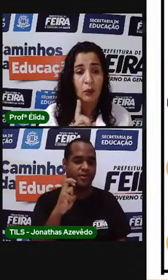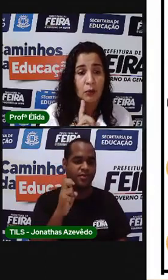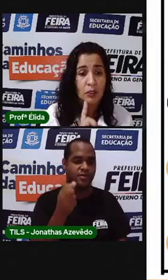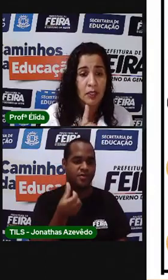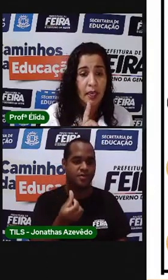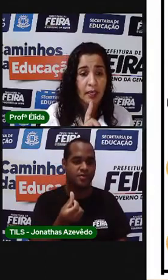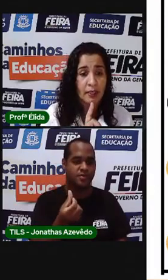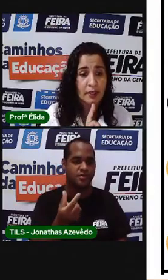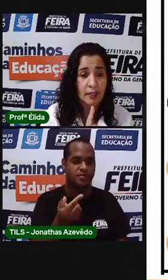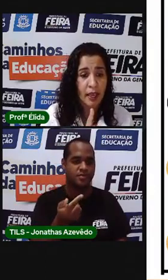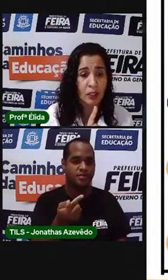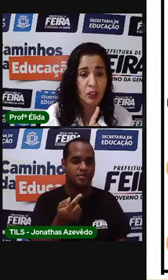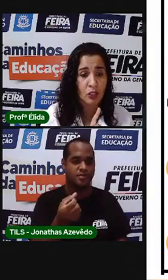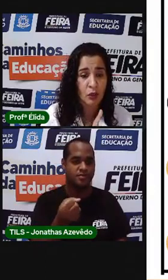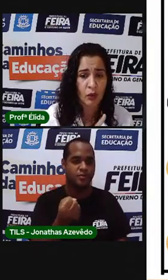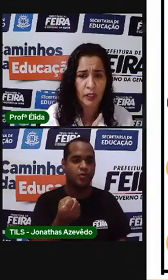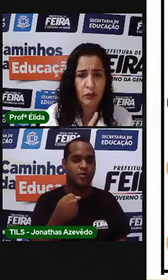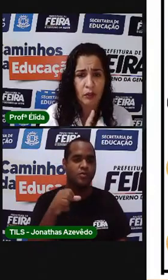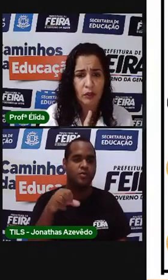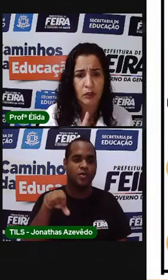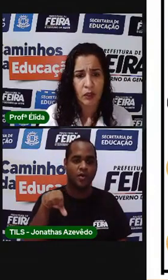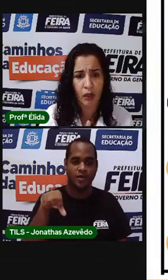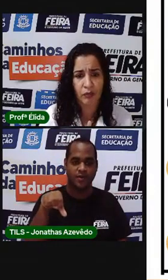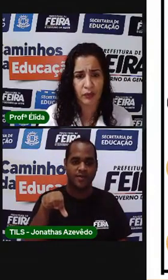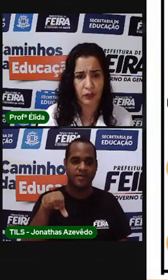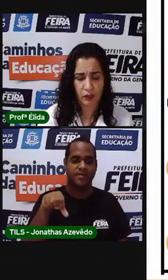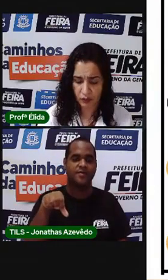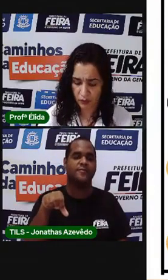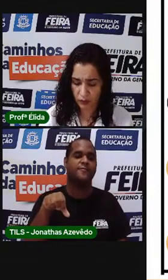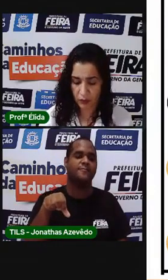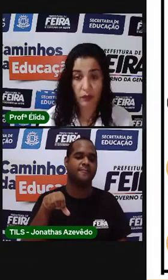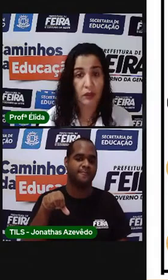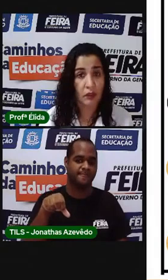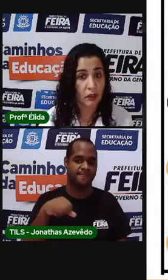cinco, seis, sete, oito, nove.